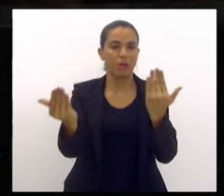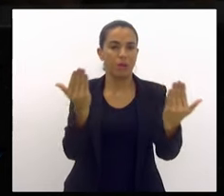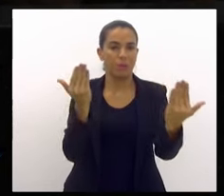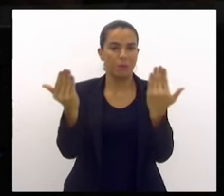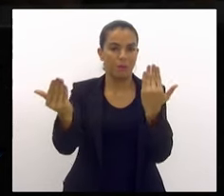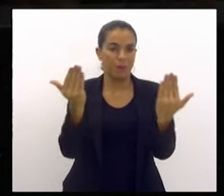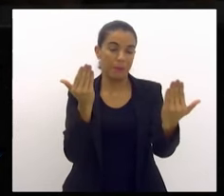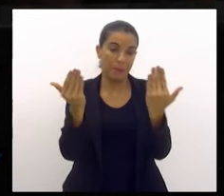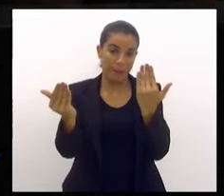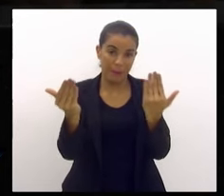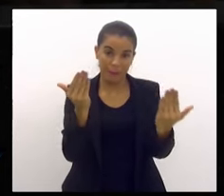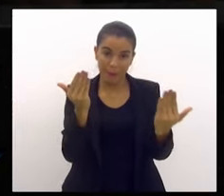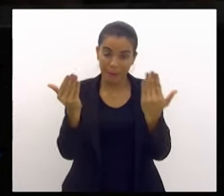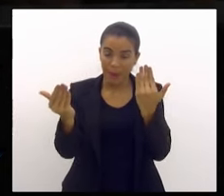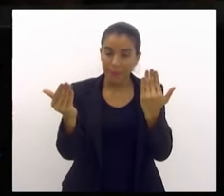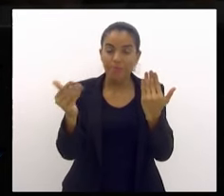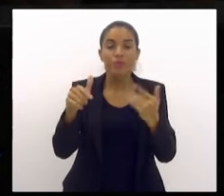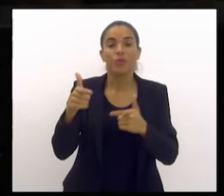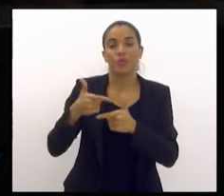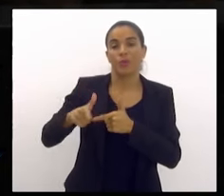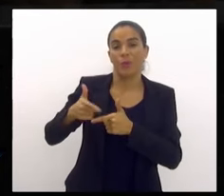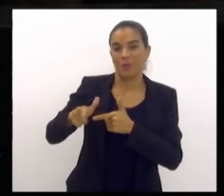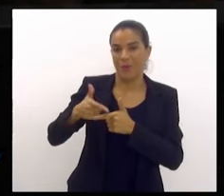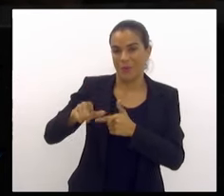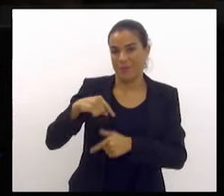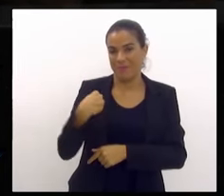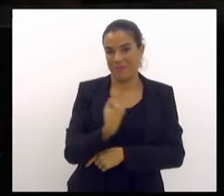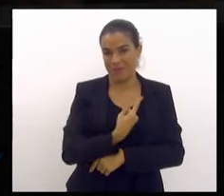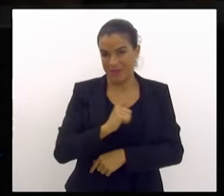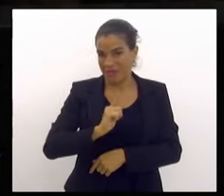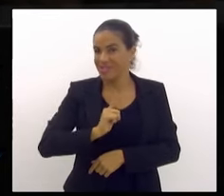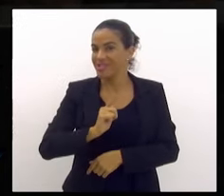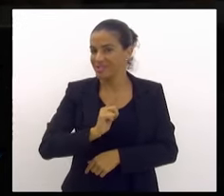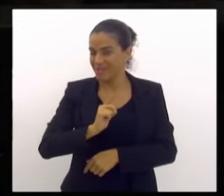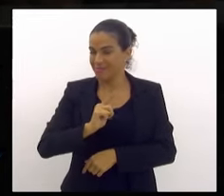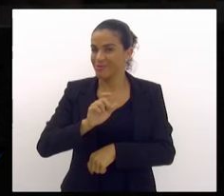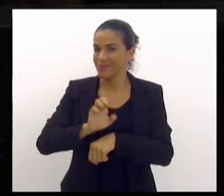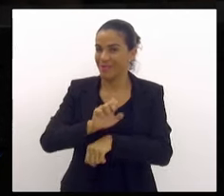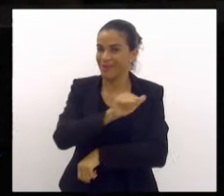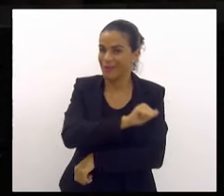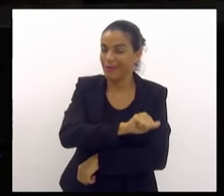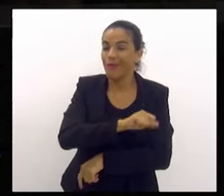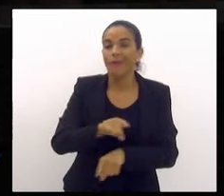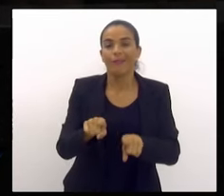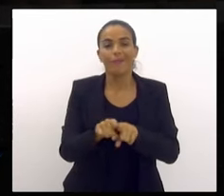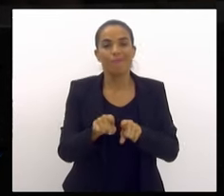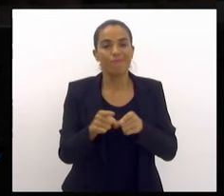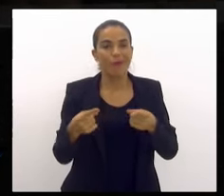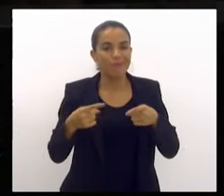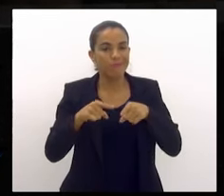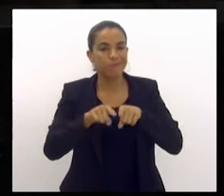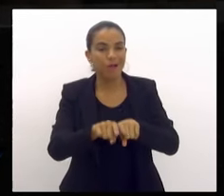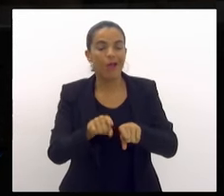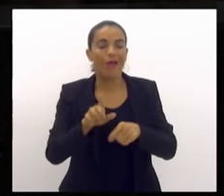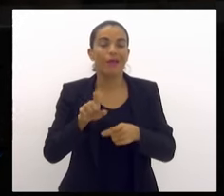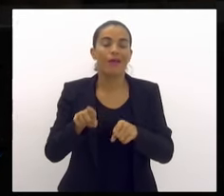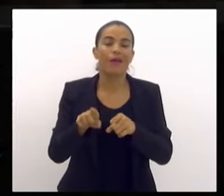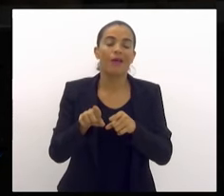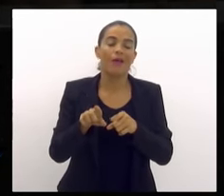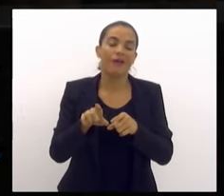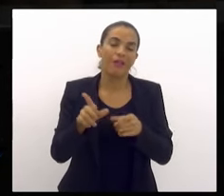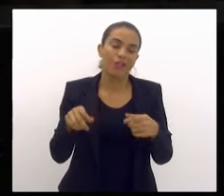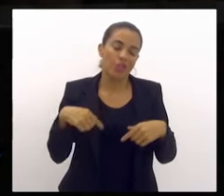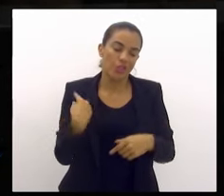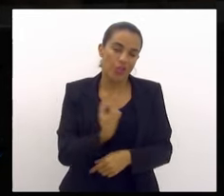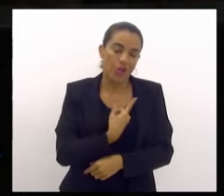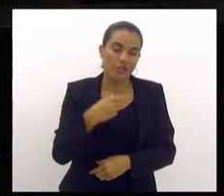do problema que nós temos. E ao mesmo tempo, votamos